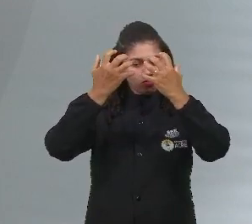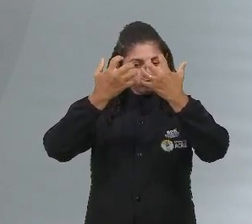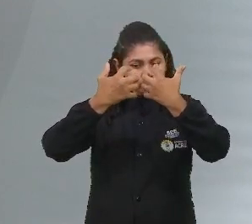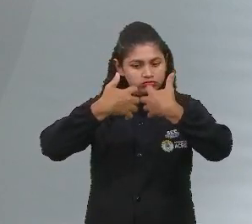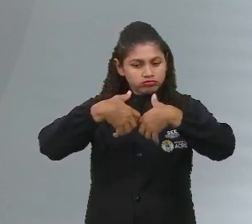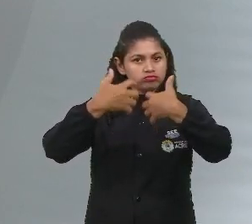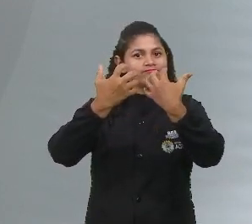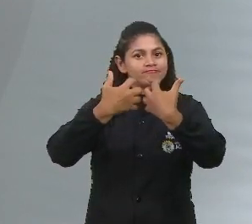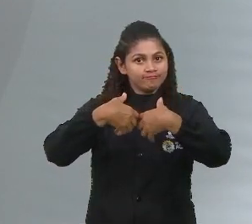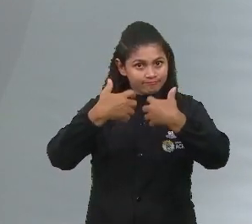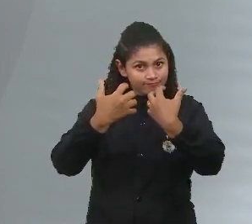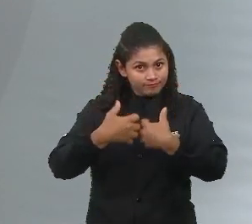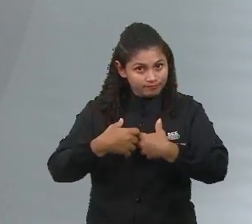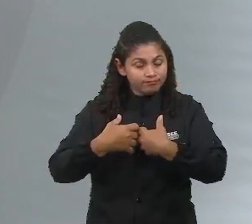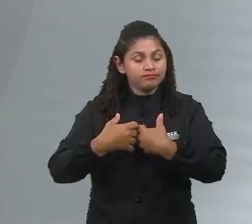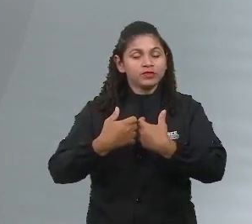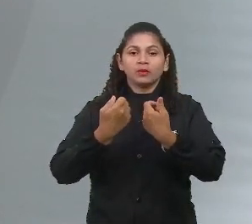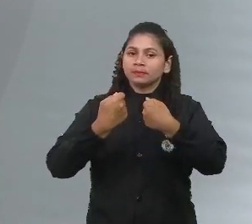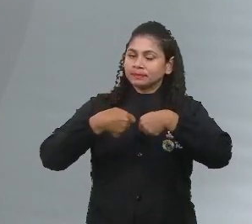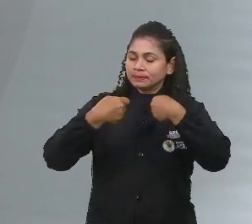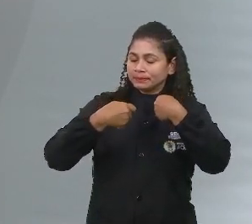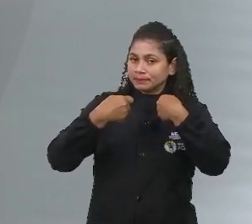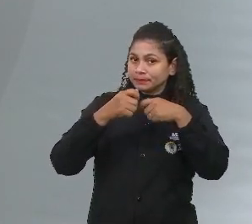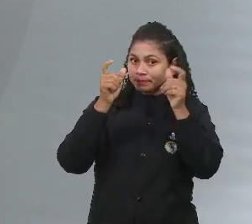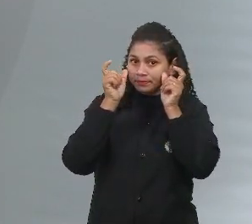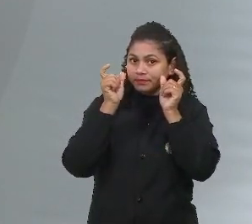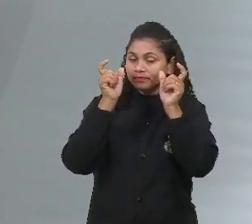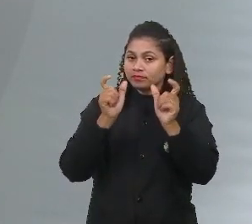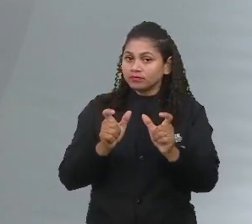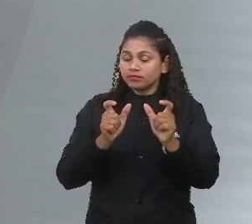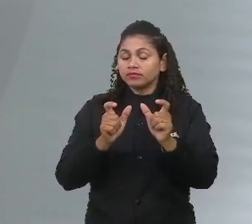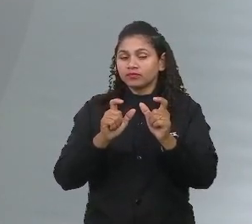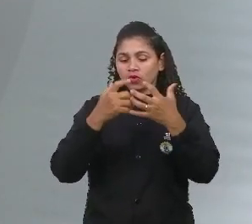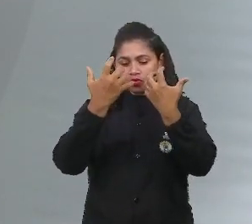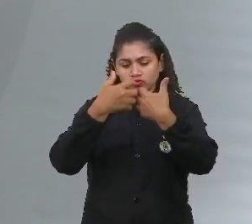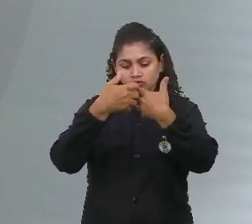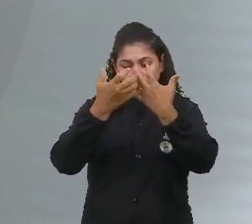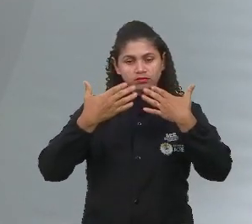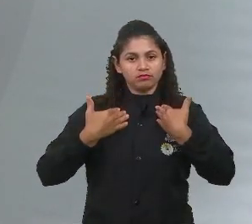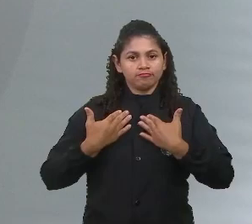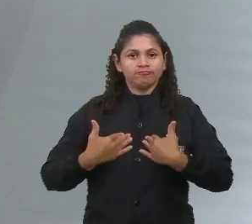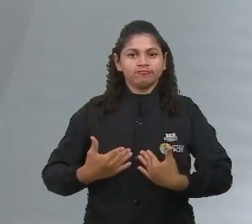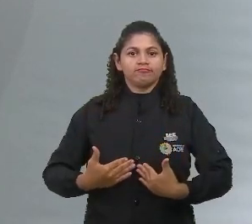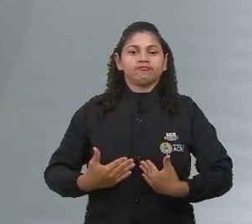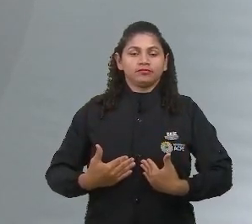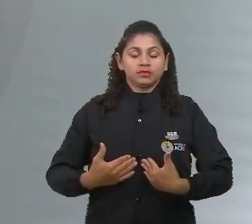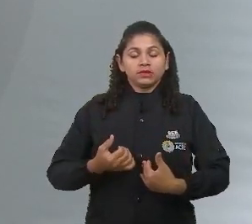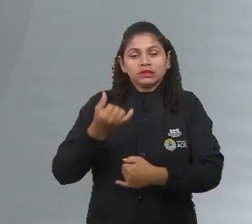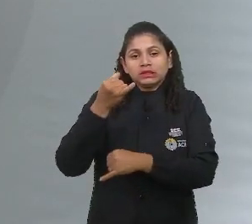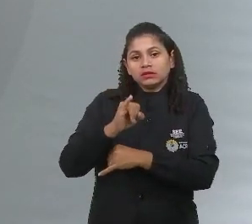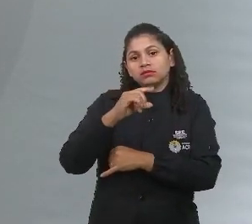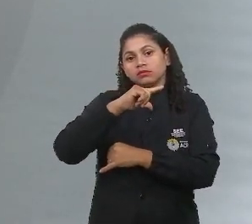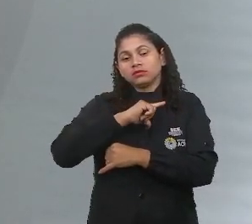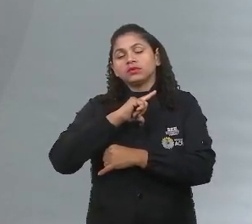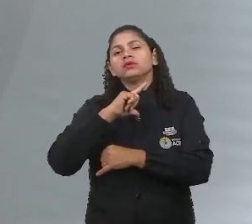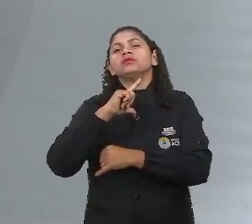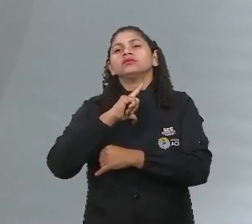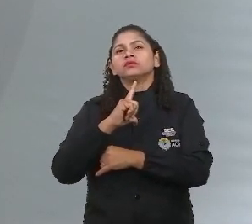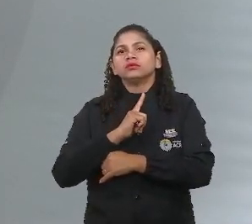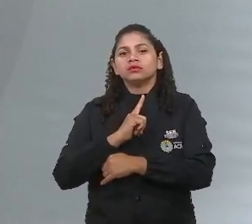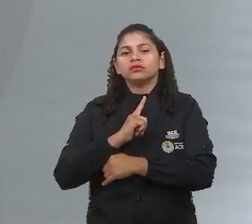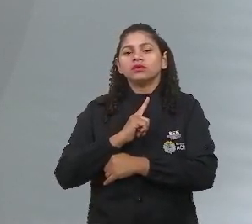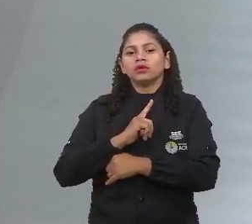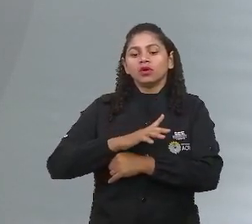Funcional de fisiologia. Fisiologia que é o sistema de funcionamento do corpo. Simples assim. Se eu estiver em um ambiente,